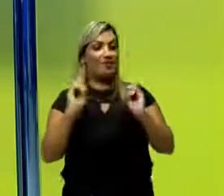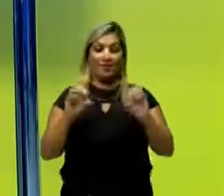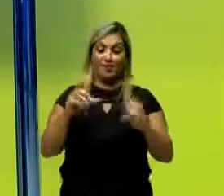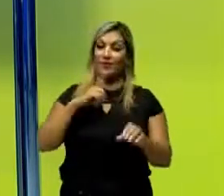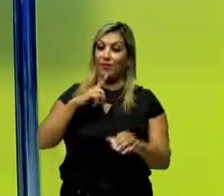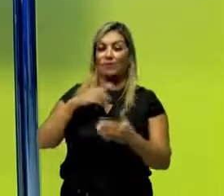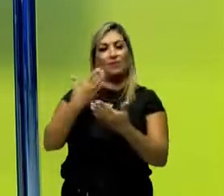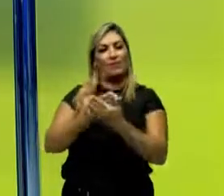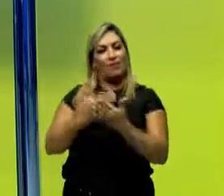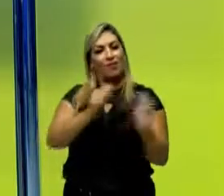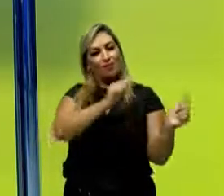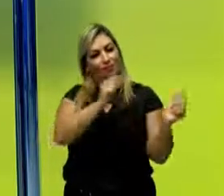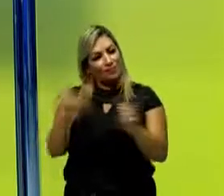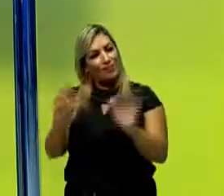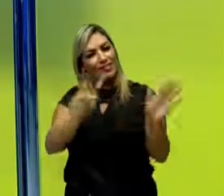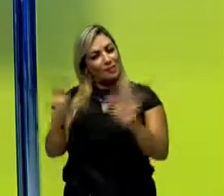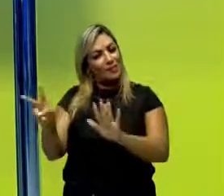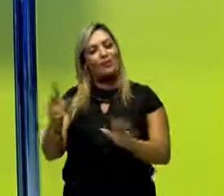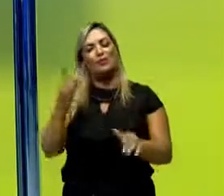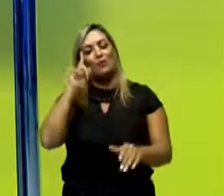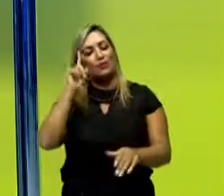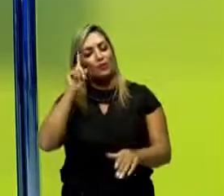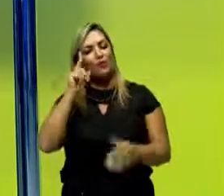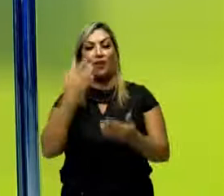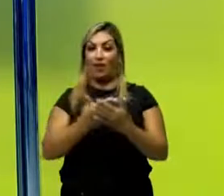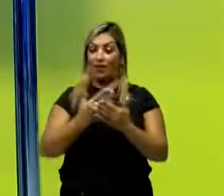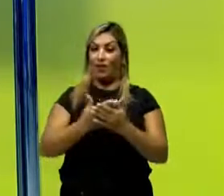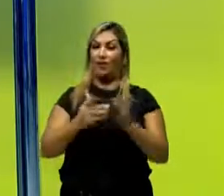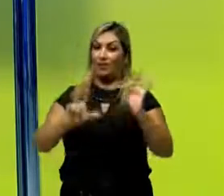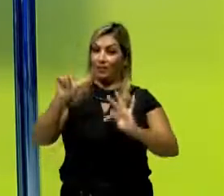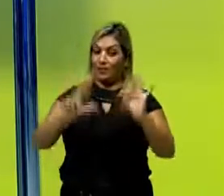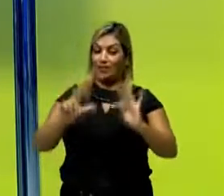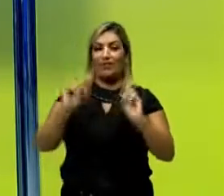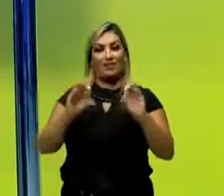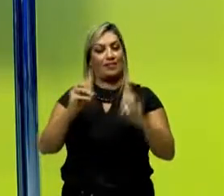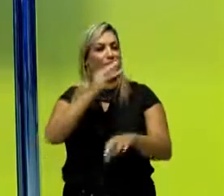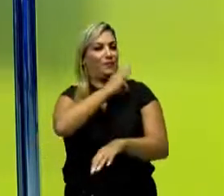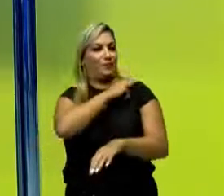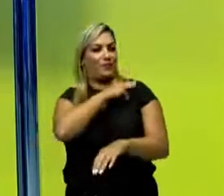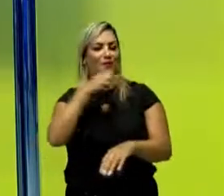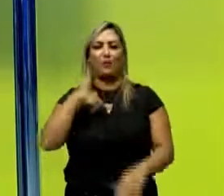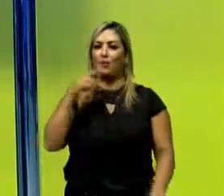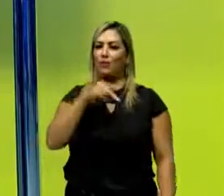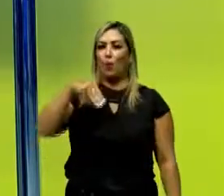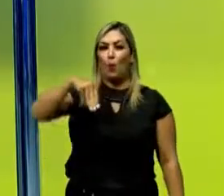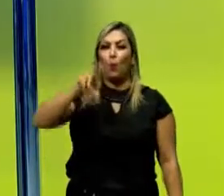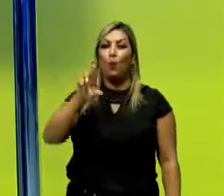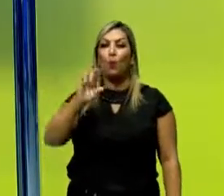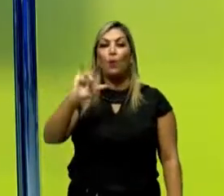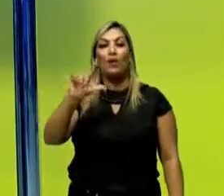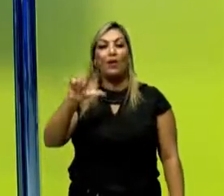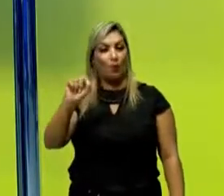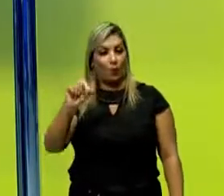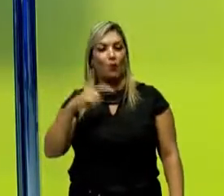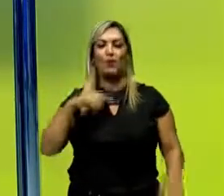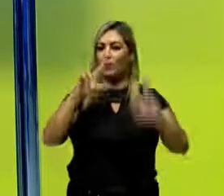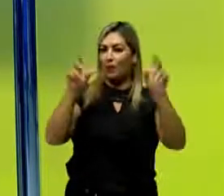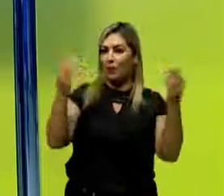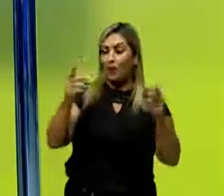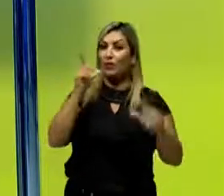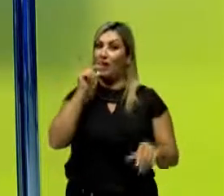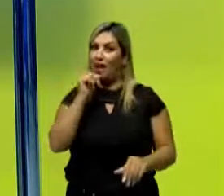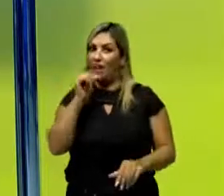em Ação, que terá programas diários com aulas para o Ensino Médio. Eu sou o professor Murilo Ramos e o nosso tema de hoje é sobre a água,